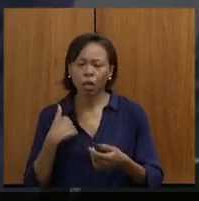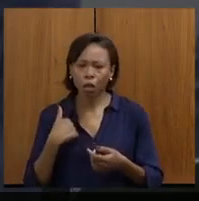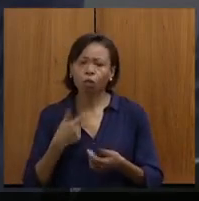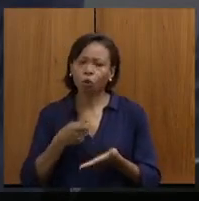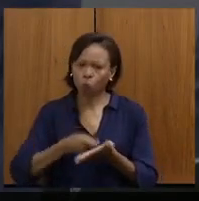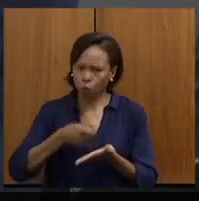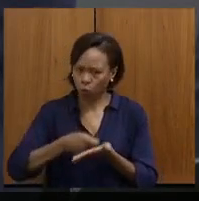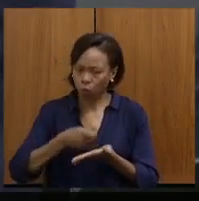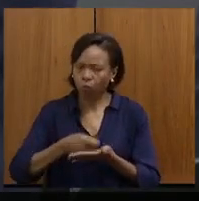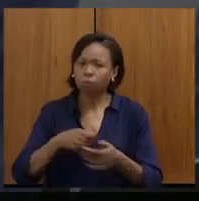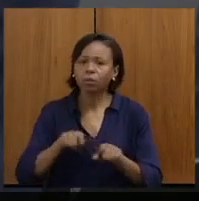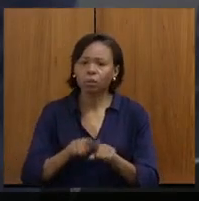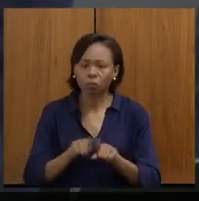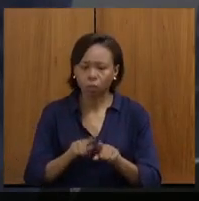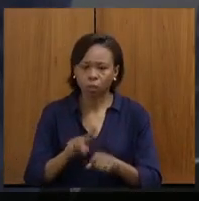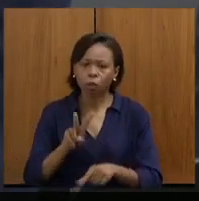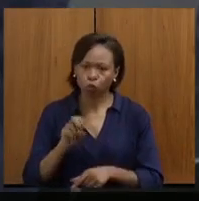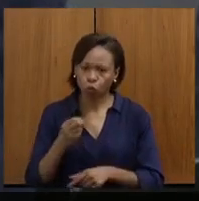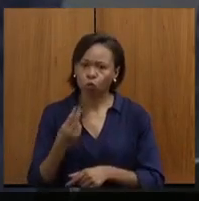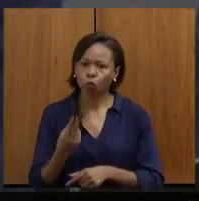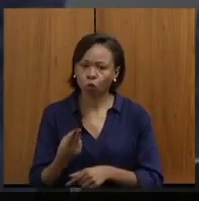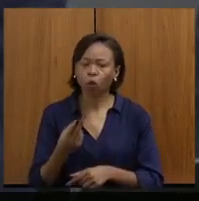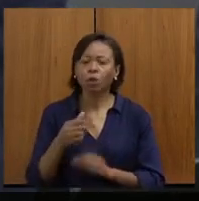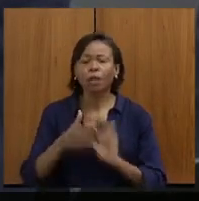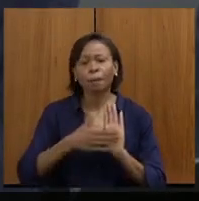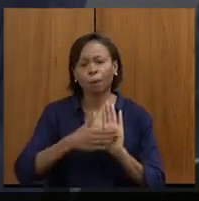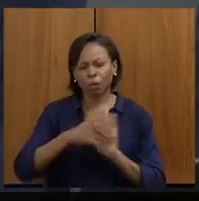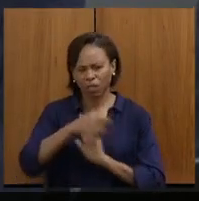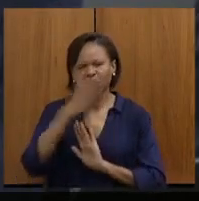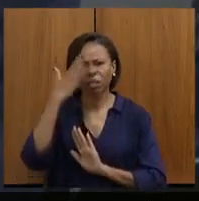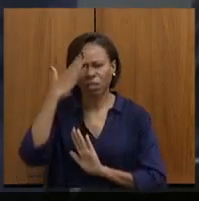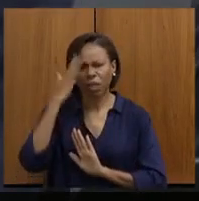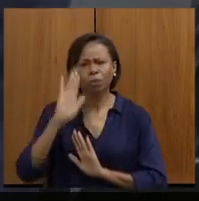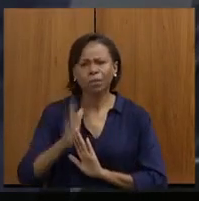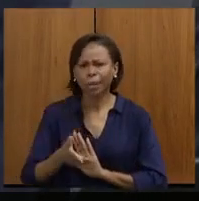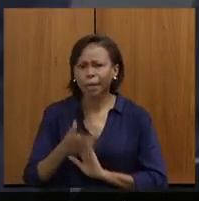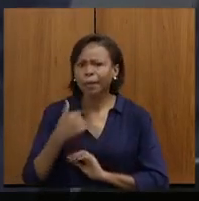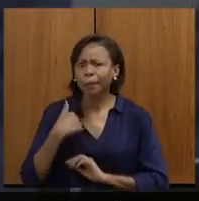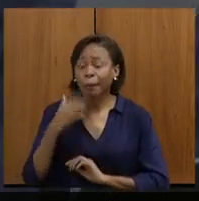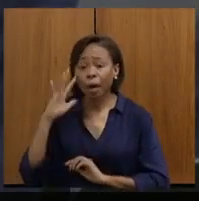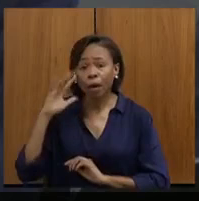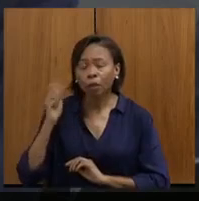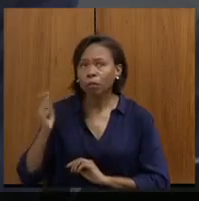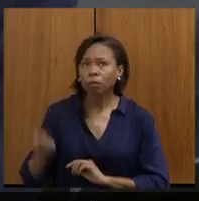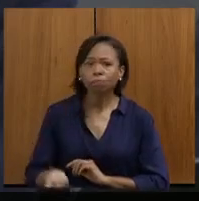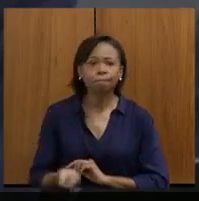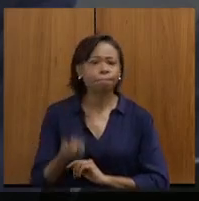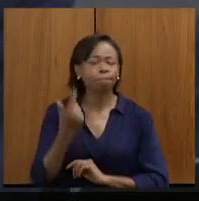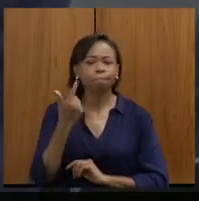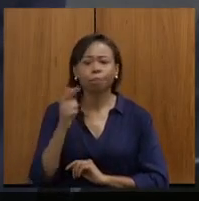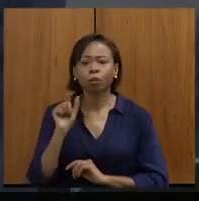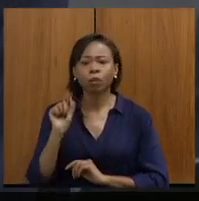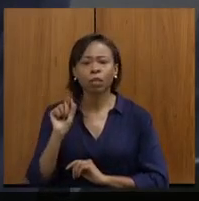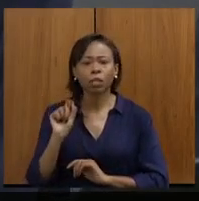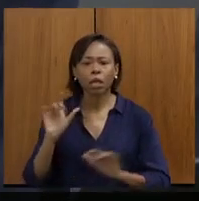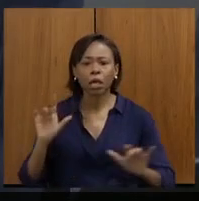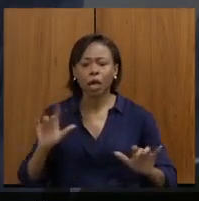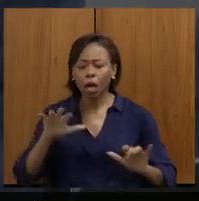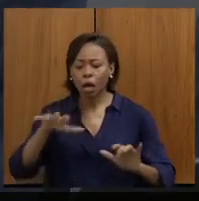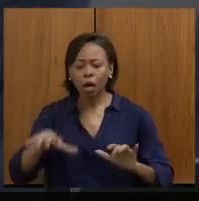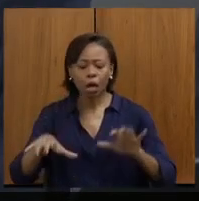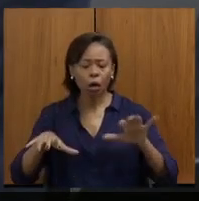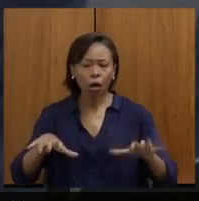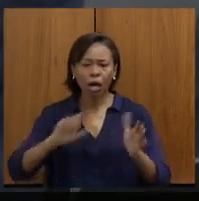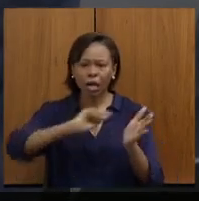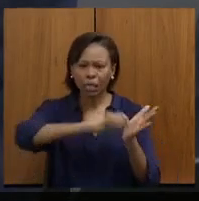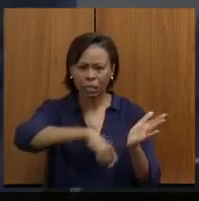cobranças também, lá para vossa excelência, já sabe, o absurdo que eu acho aquela ligação ali das duas concessões